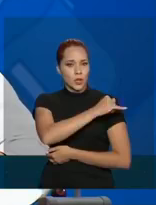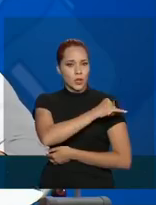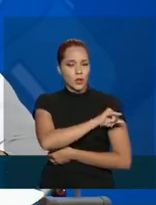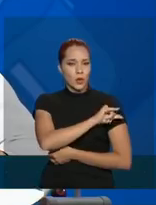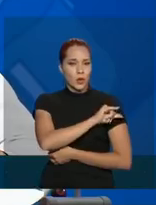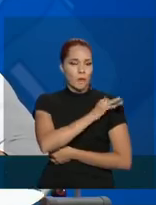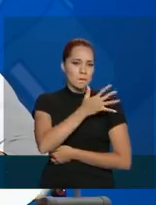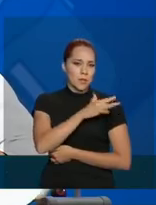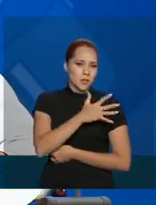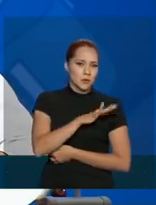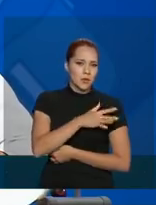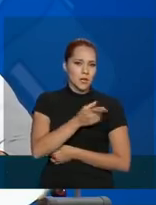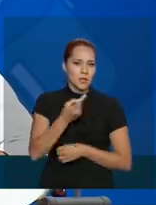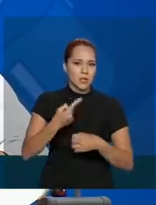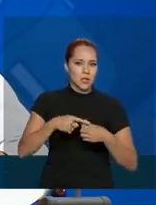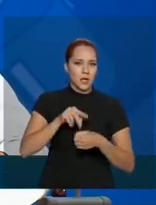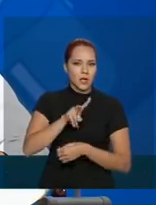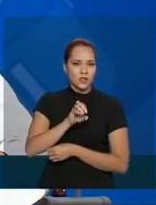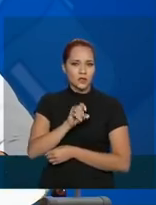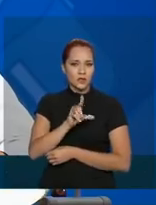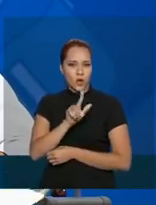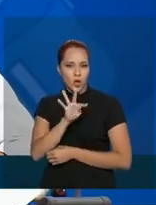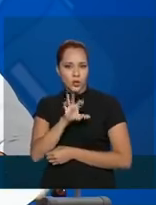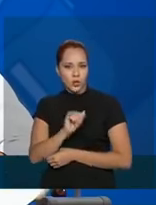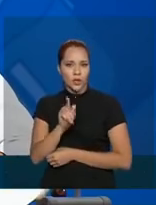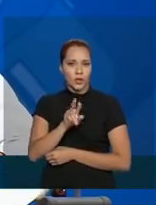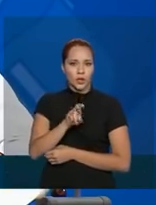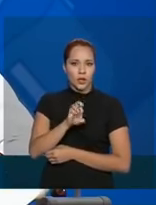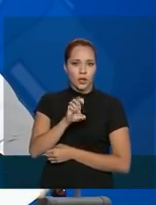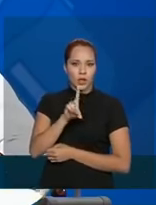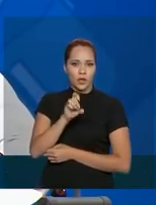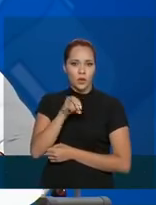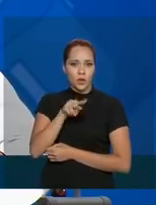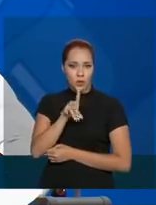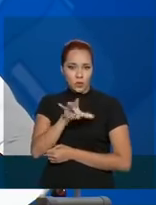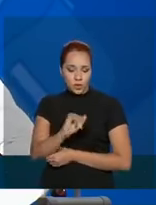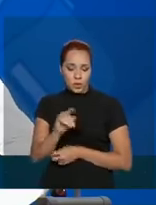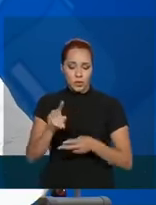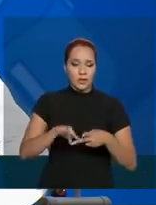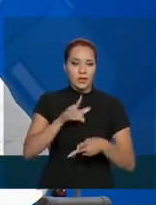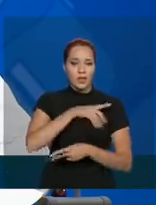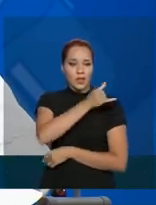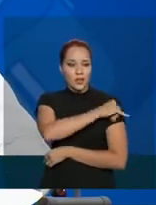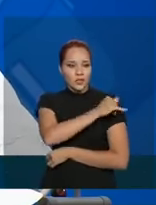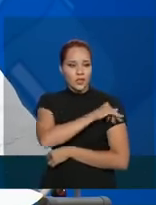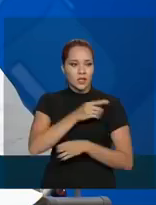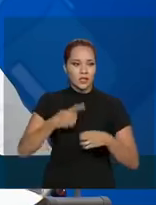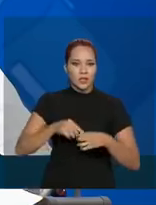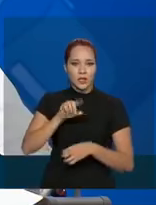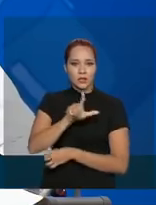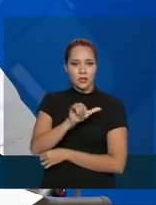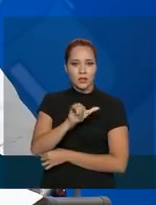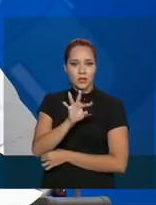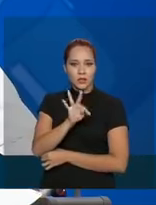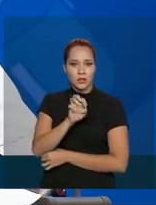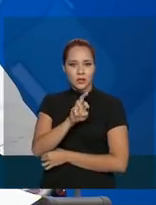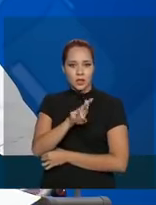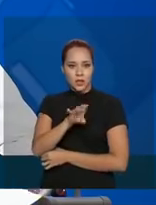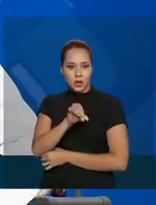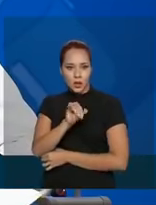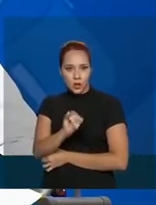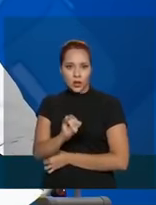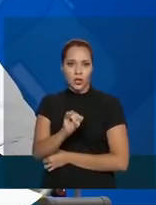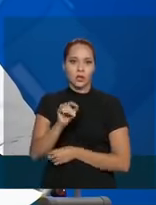em Volta Redonda, 30 leitos. Temos habilitação no Rio de Janeiro, em Niterói, 10 leitos.